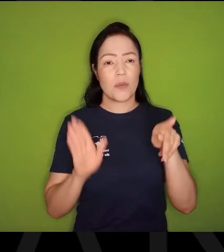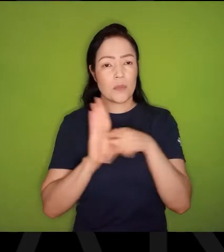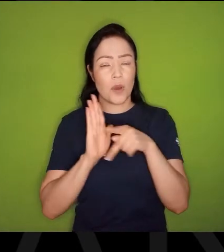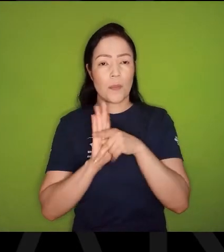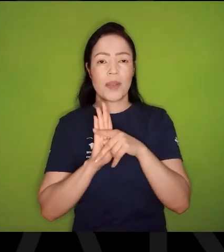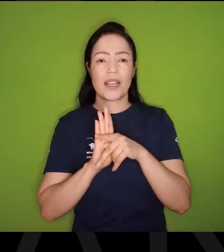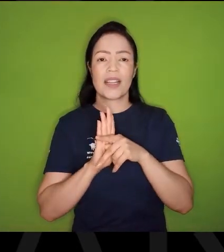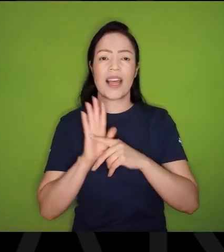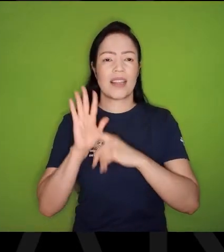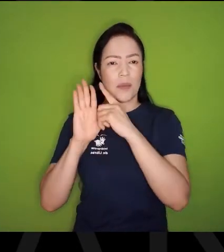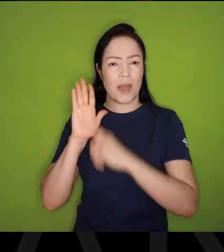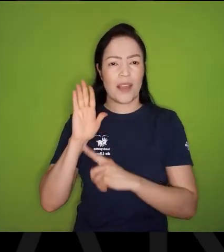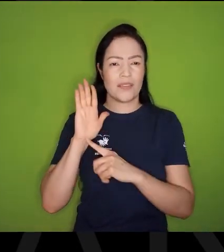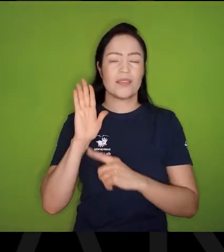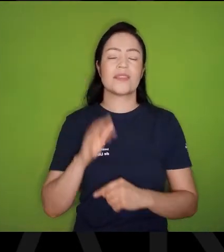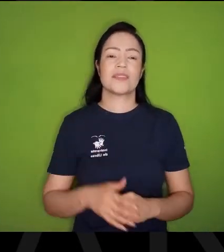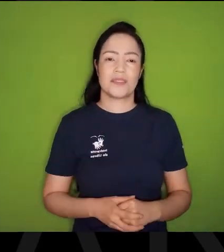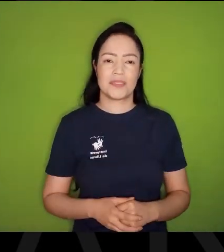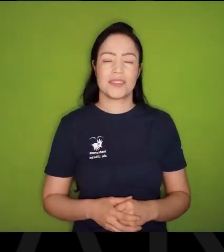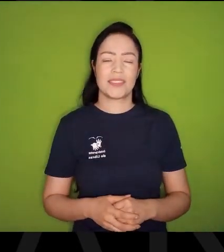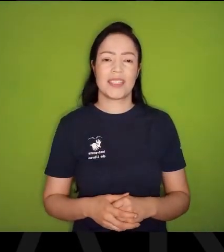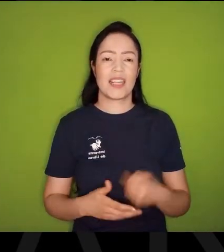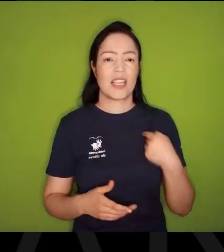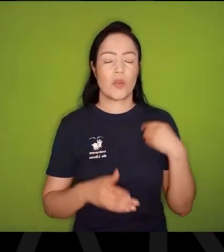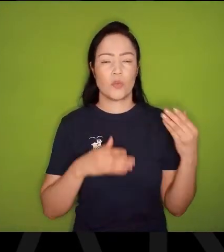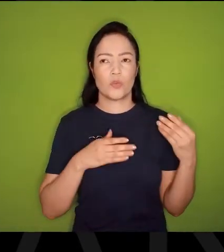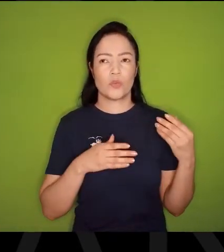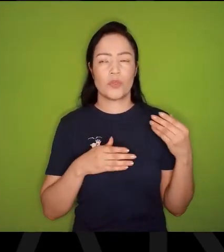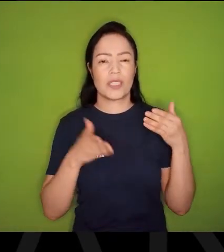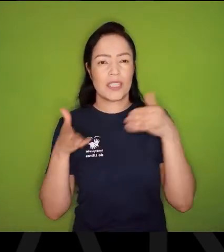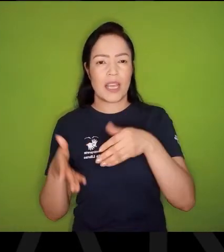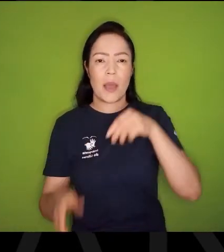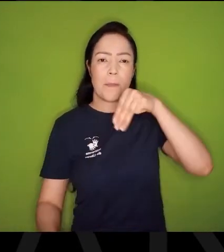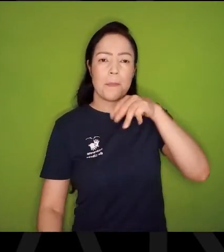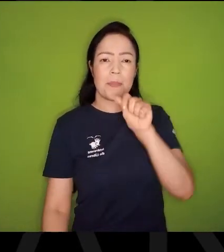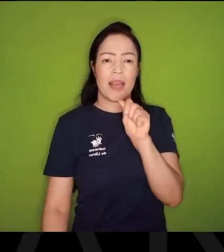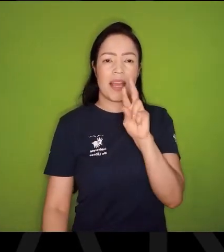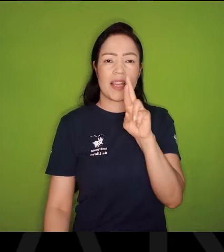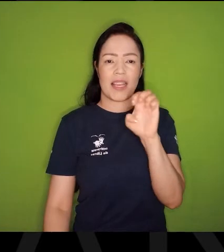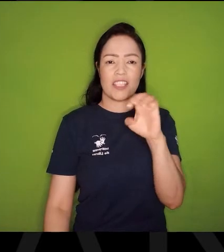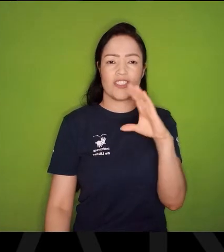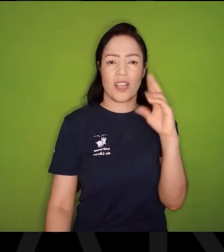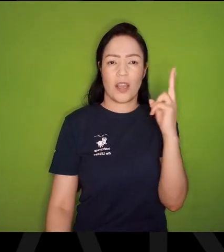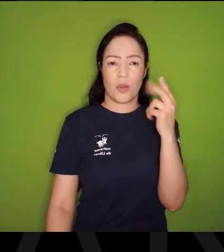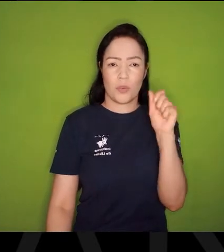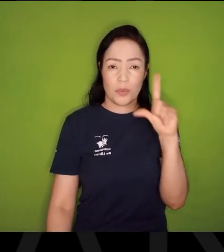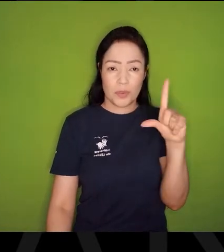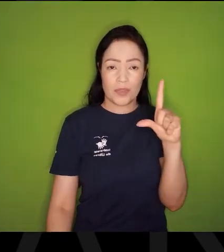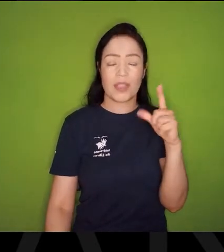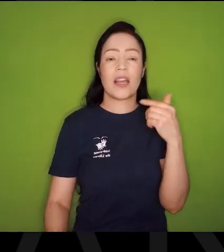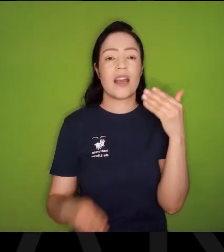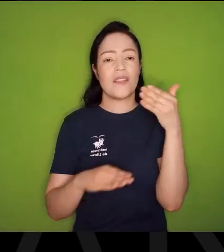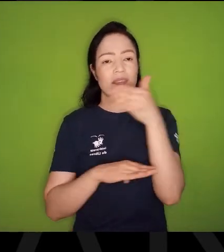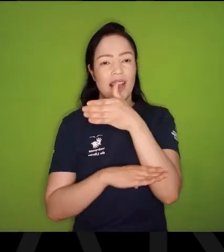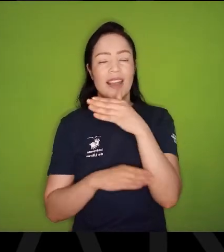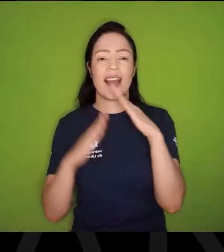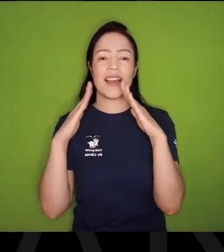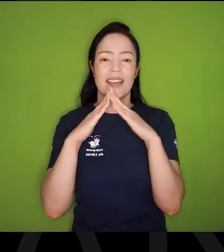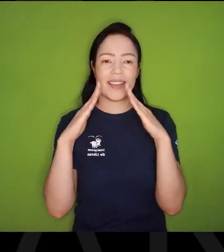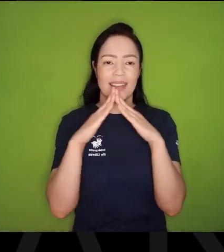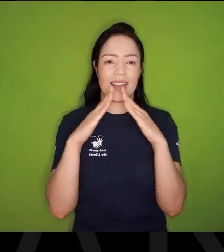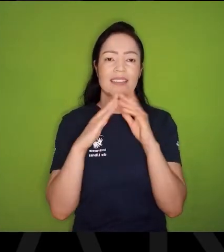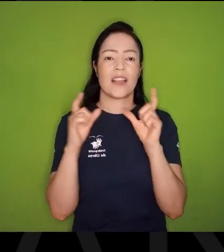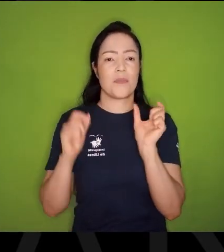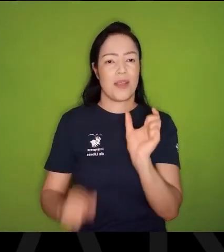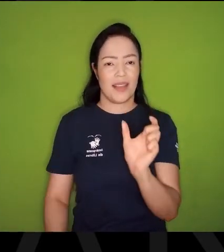Para a oficina, Descia na estação Marechal Deodoro, Ia lá para a casa Lopes Chaves, Casa da Palavra,